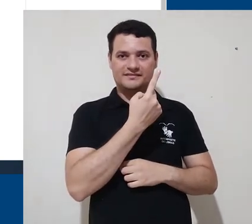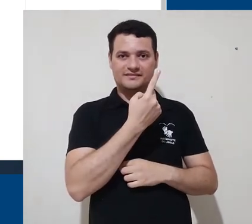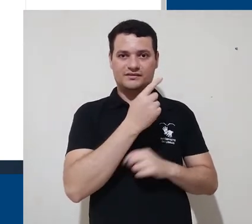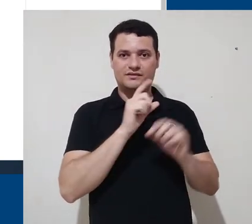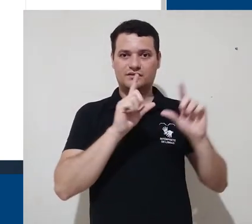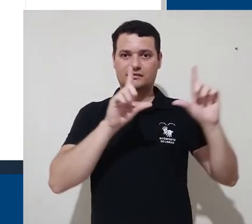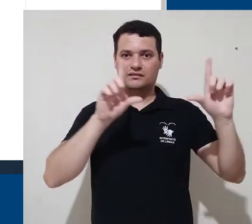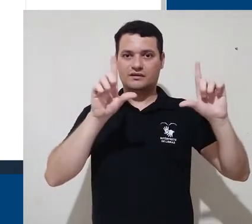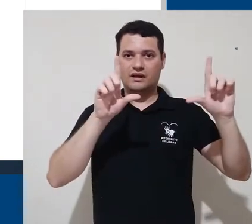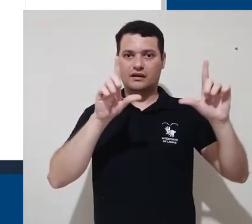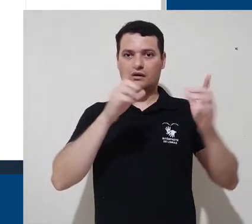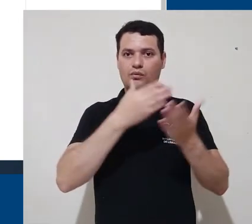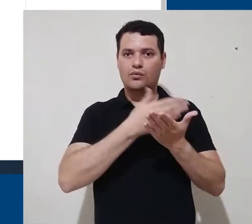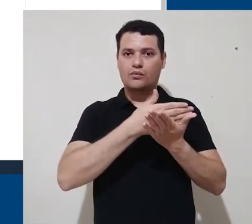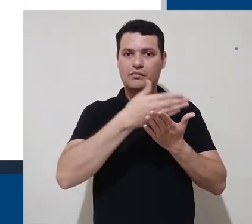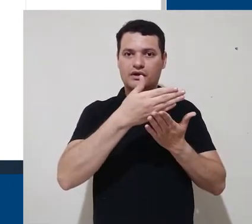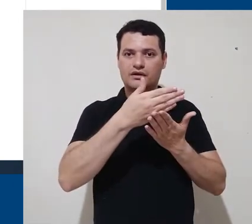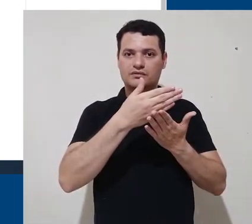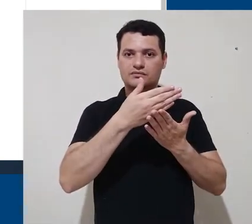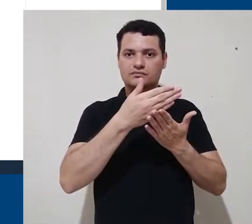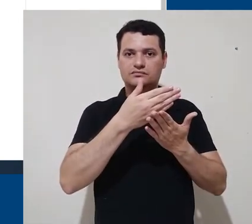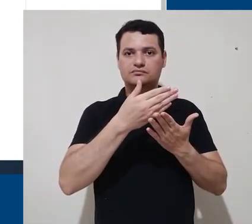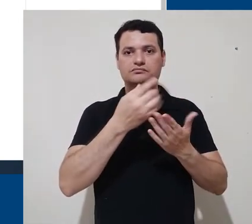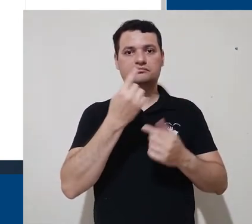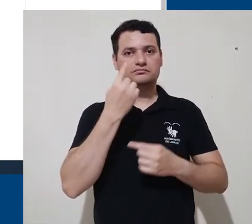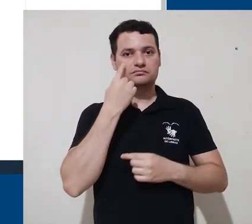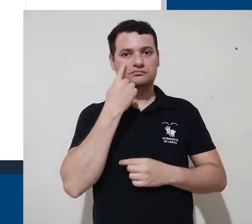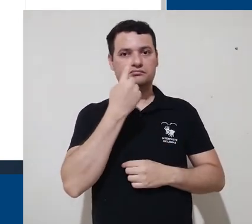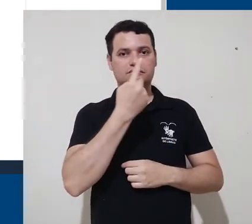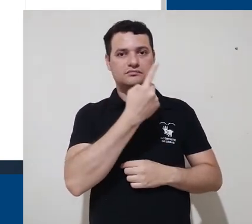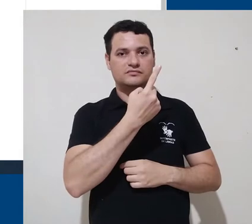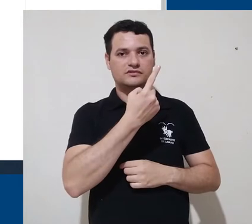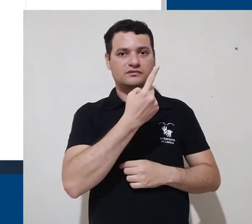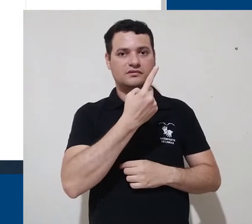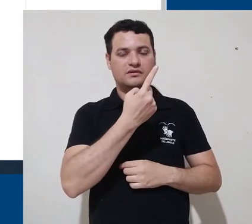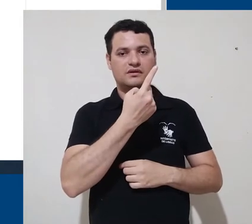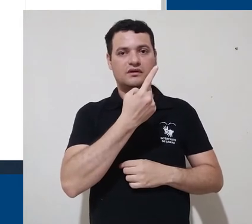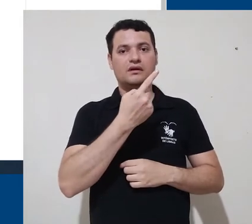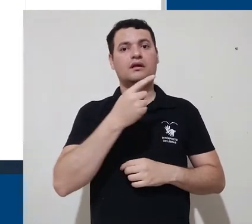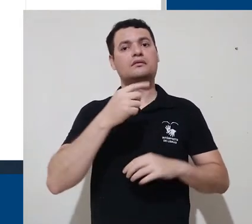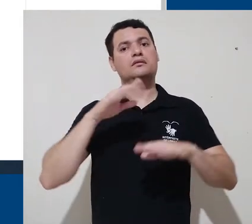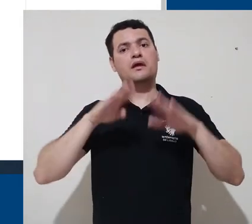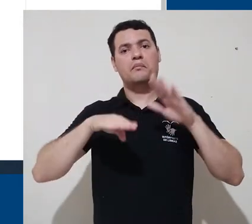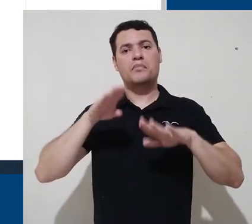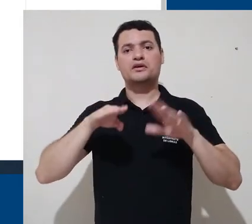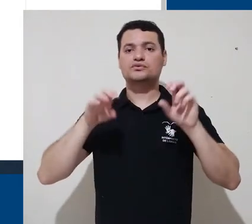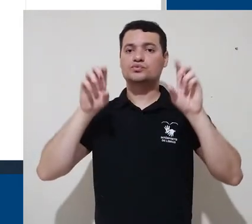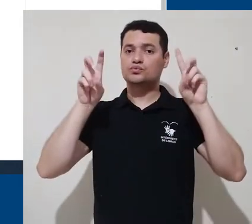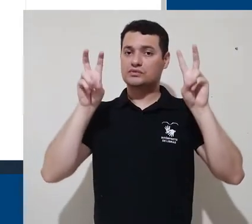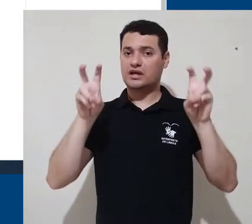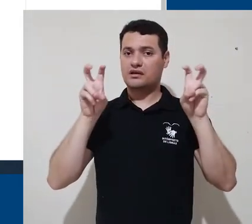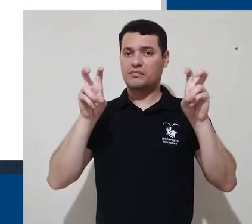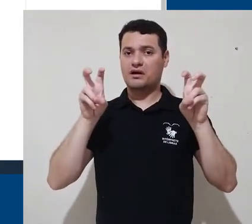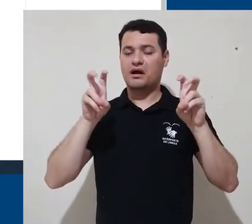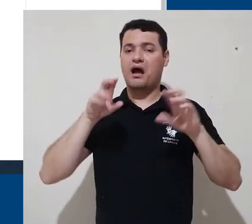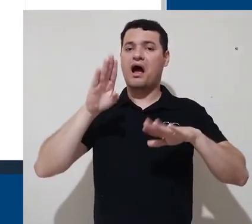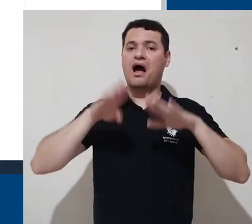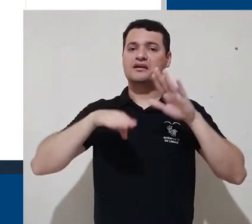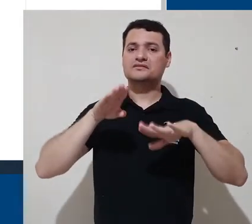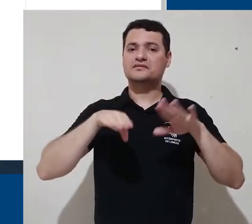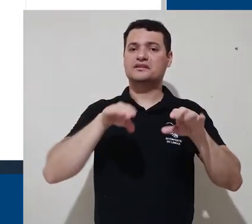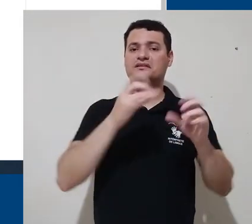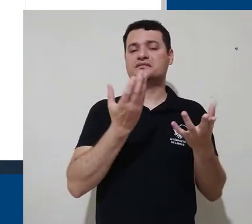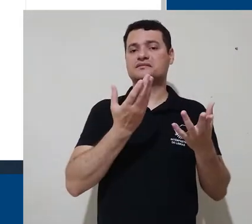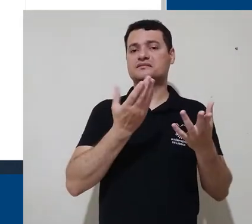tela inicial é opcional ao tema. Pode acontecer da plataforma ter um tema instalado que não tenha